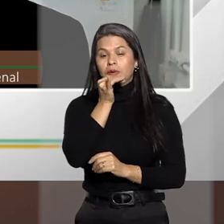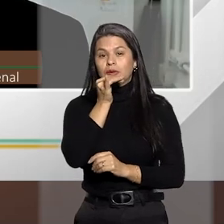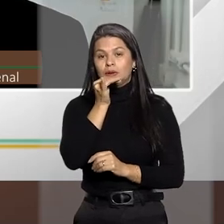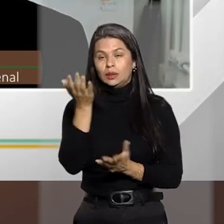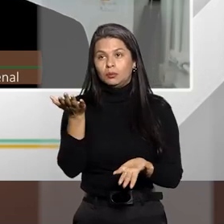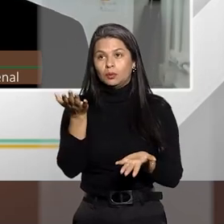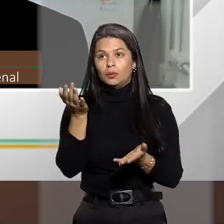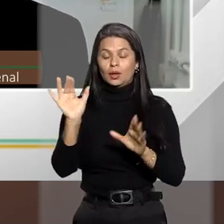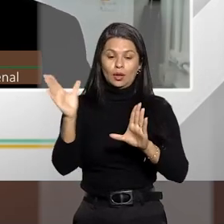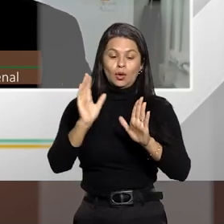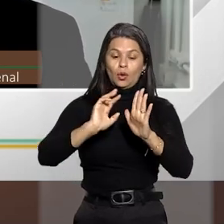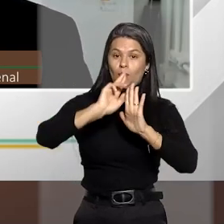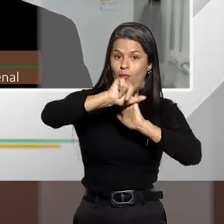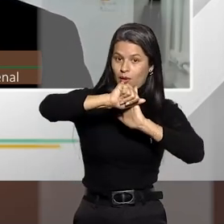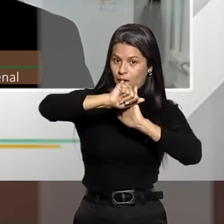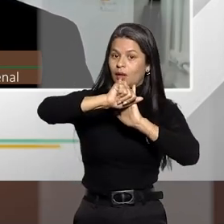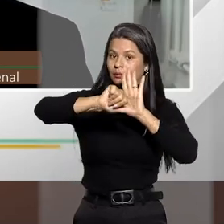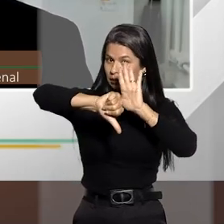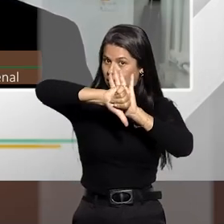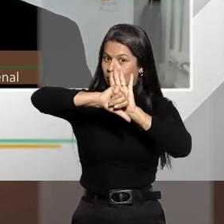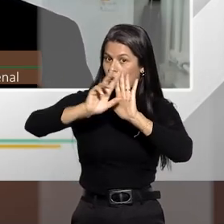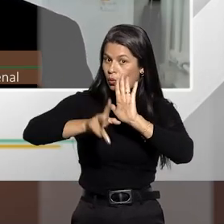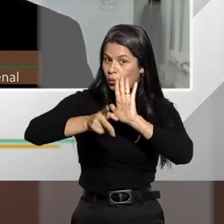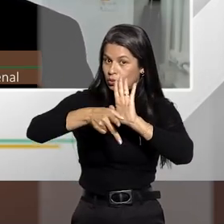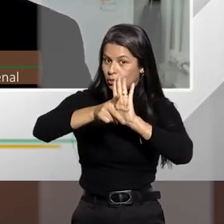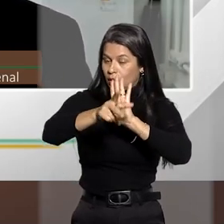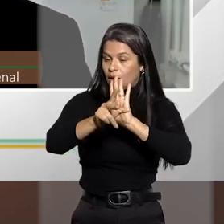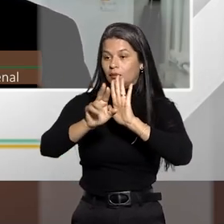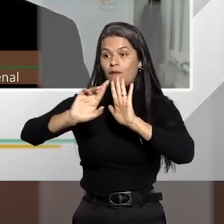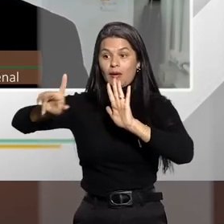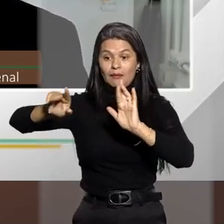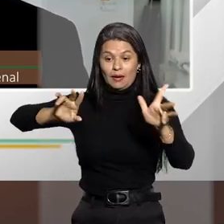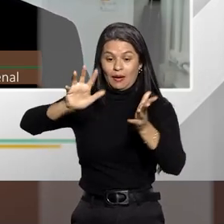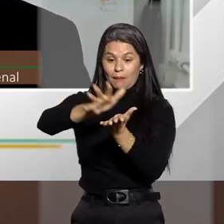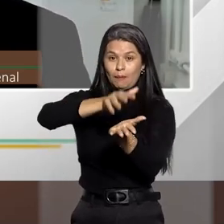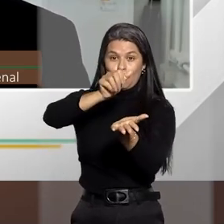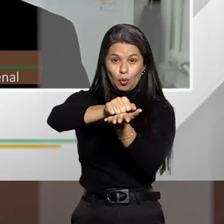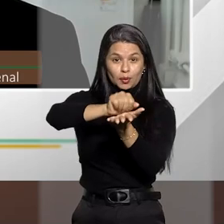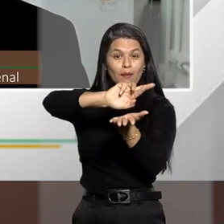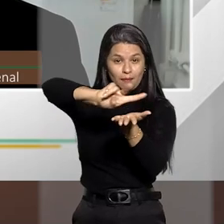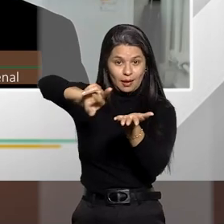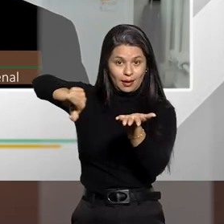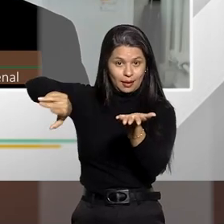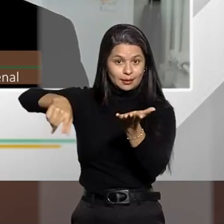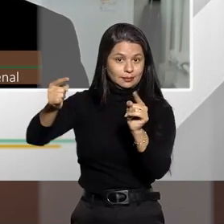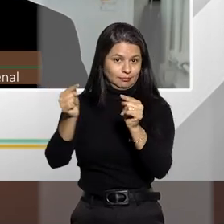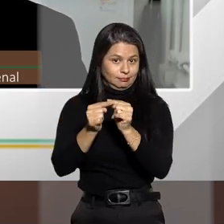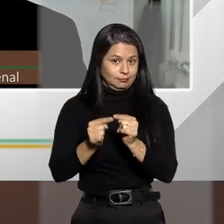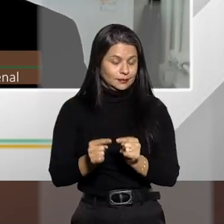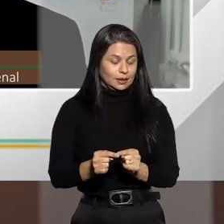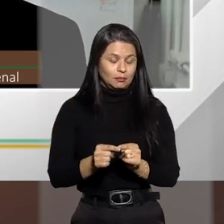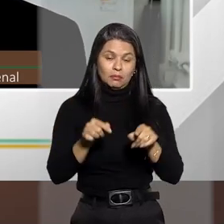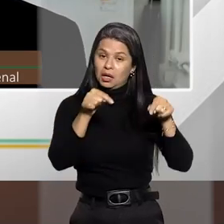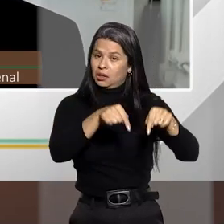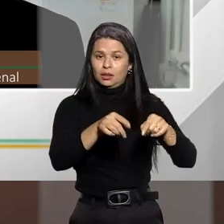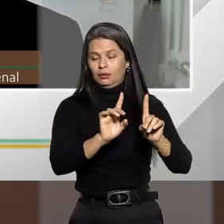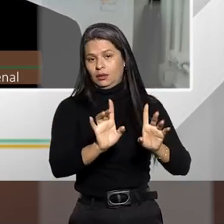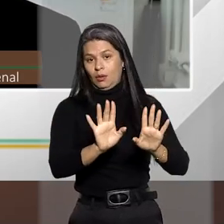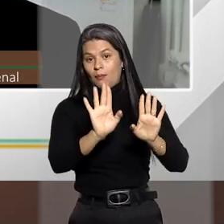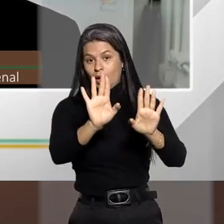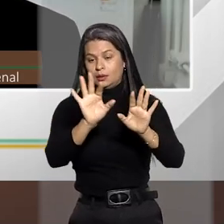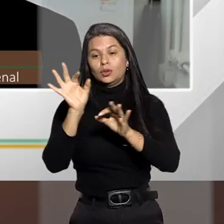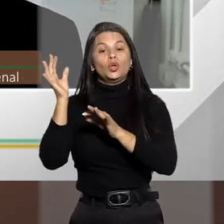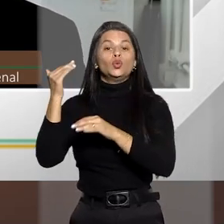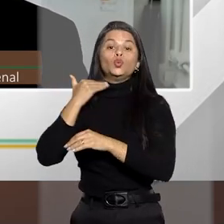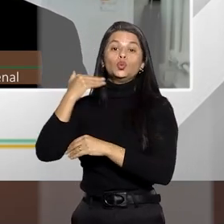por exemplo, no concurso continuado que a gente vai discutir, se você teria ali diversas multas aplicadas. A gente vai ver que nesse caso, não. Mas o juiz deve fazer a